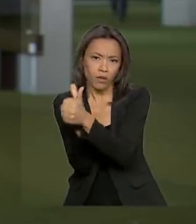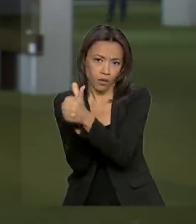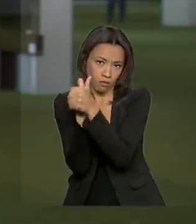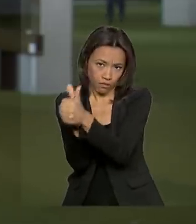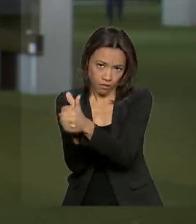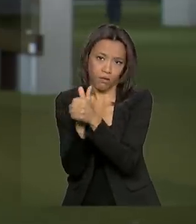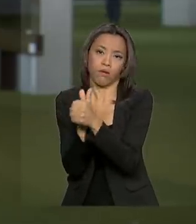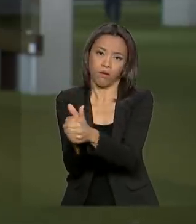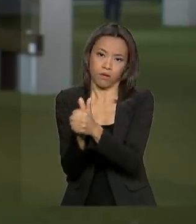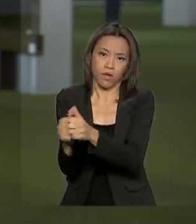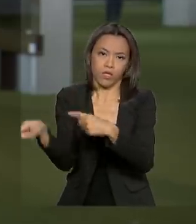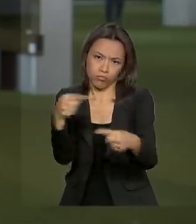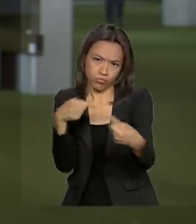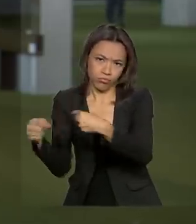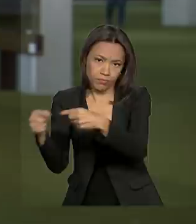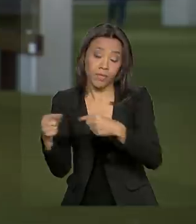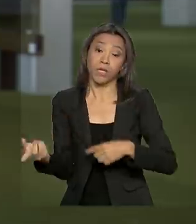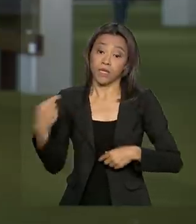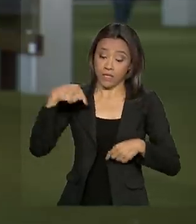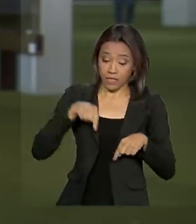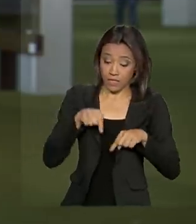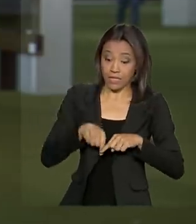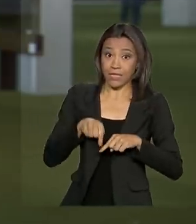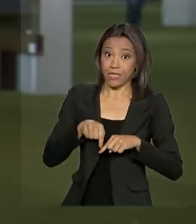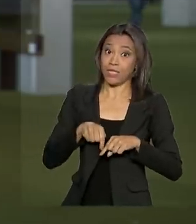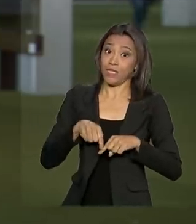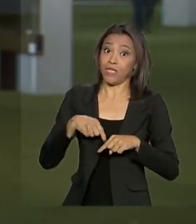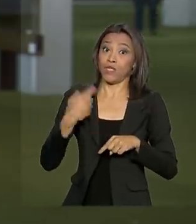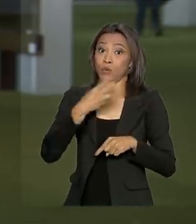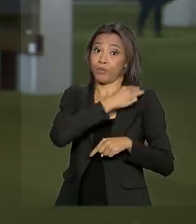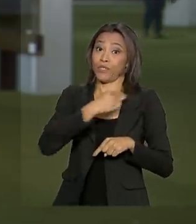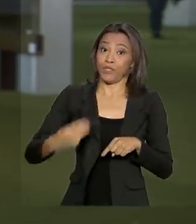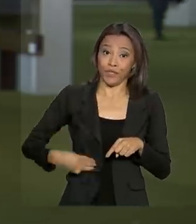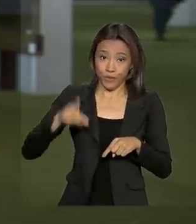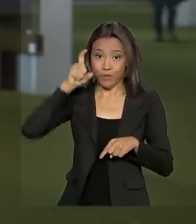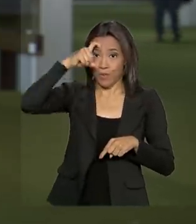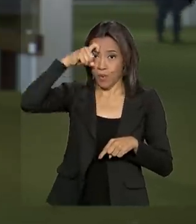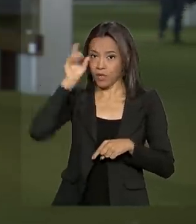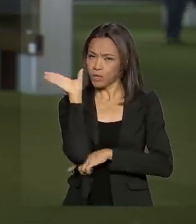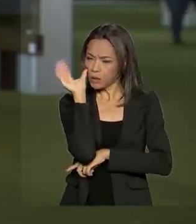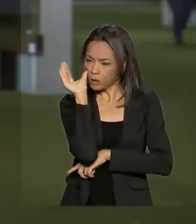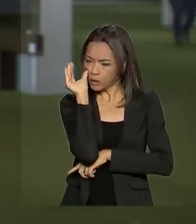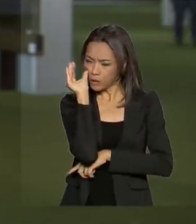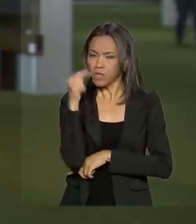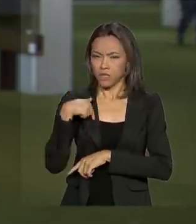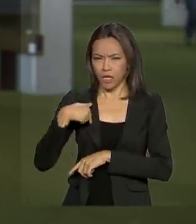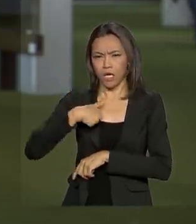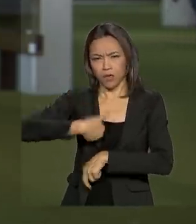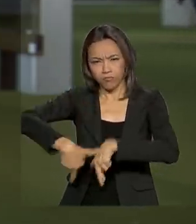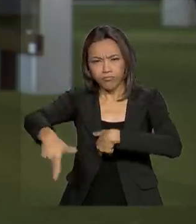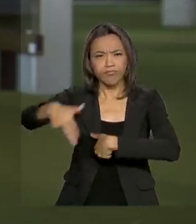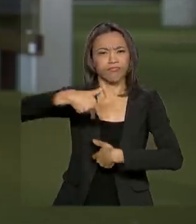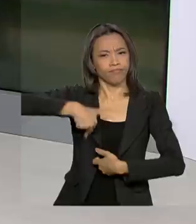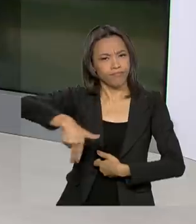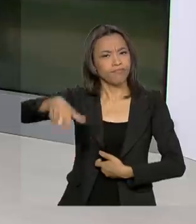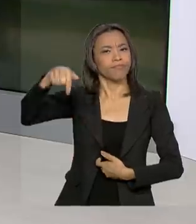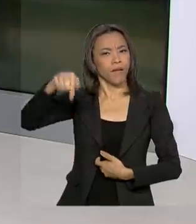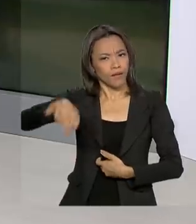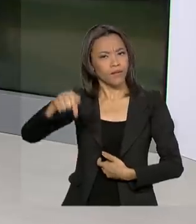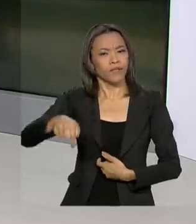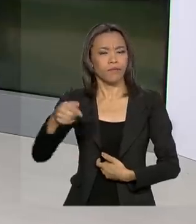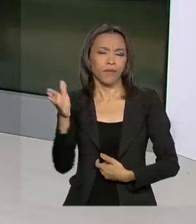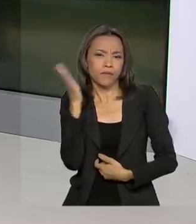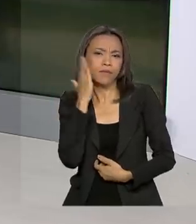e o ministro Sérgio Moro, que é uma parte interessada, tem circulado bastante aqui no Congresso para tratar desse assunto. Volto com você, Renata.